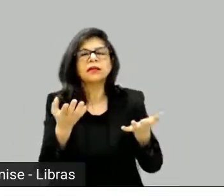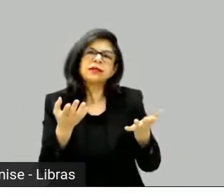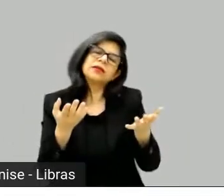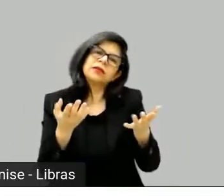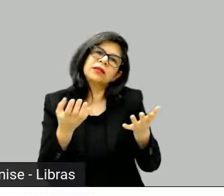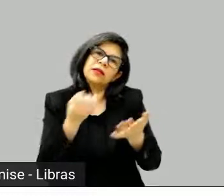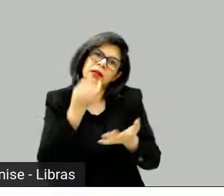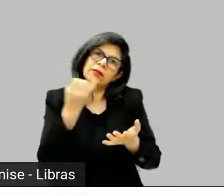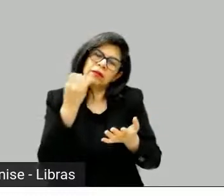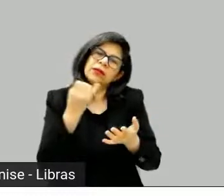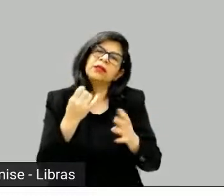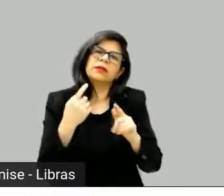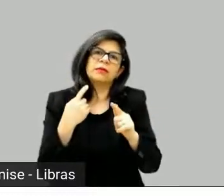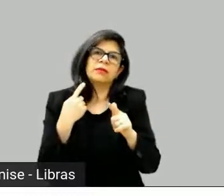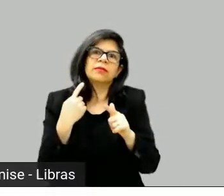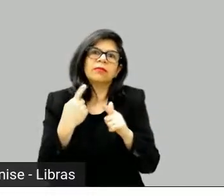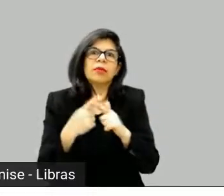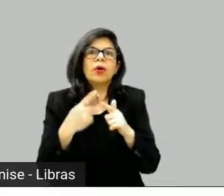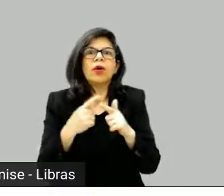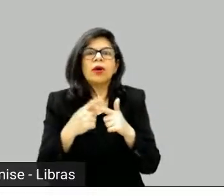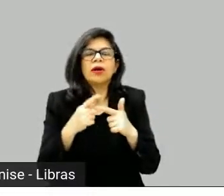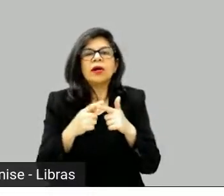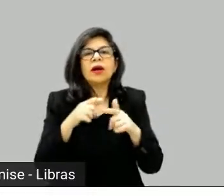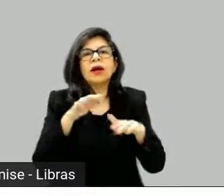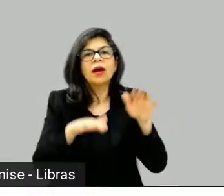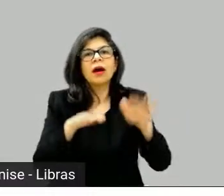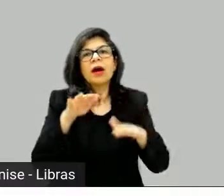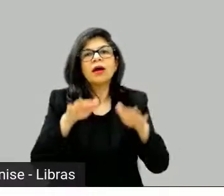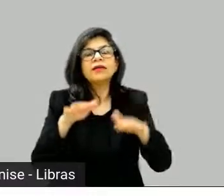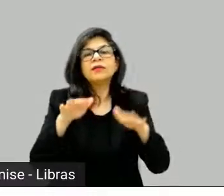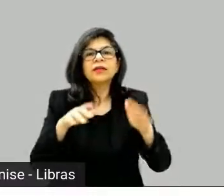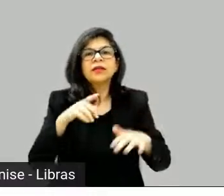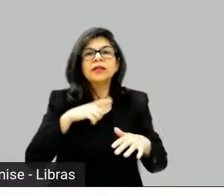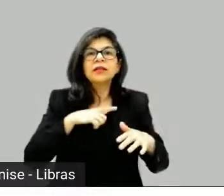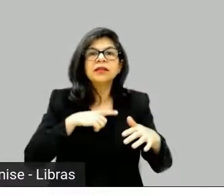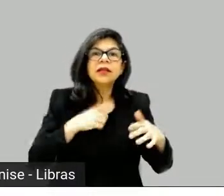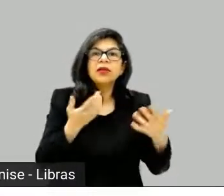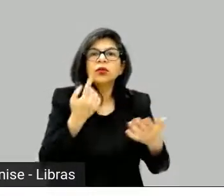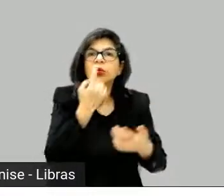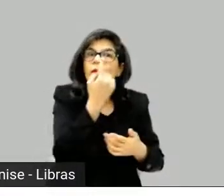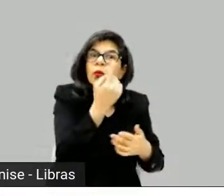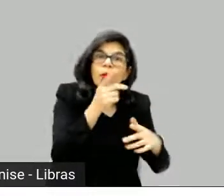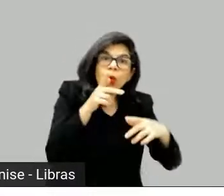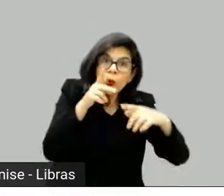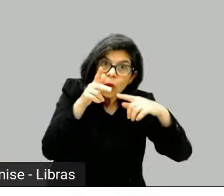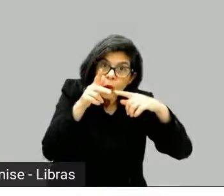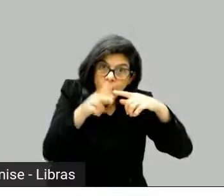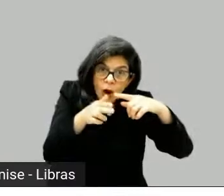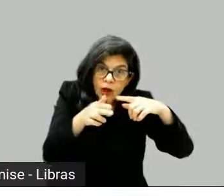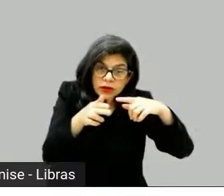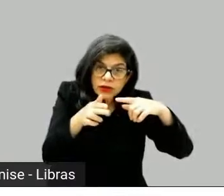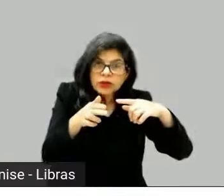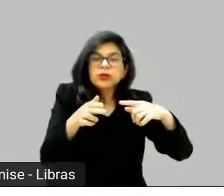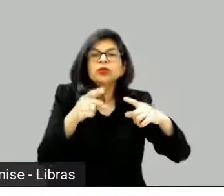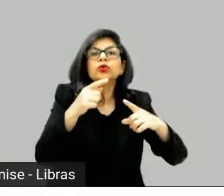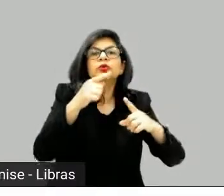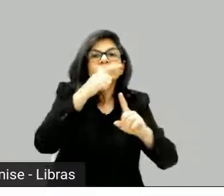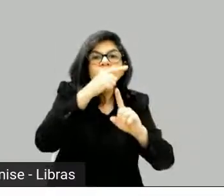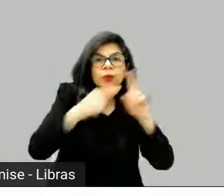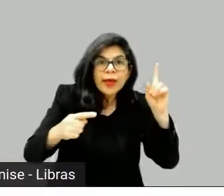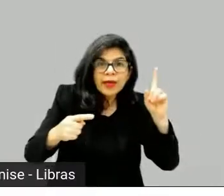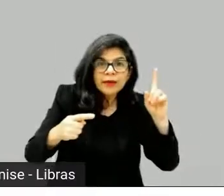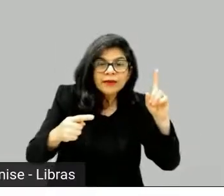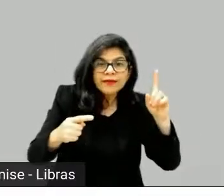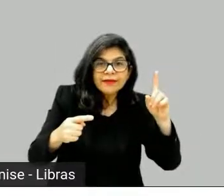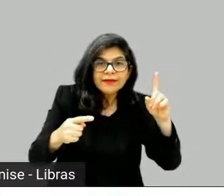Às vezes, o episódio ia quase inteiro sem break, aí entrava um break faltando dez minutos para acabar, e o outro faltando cinco